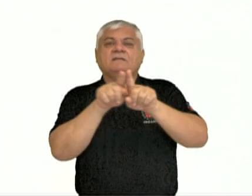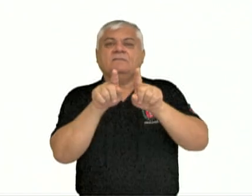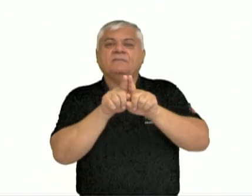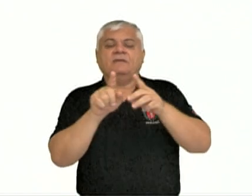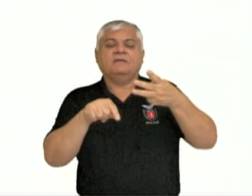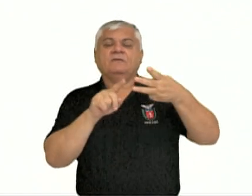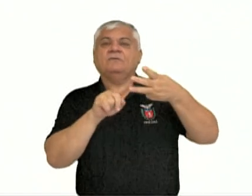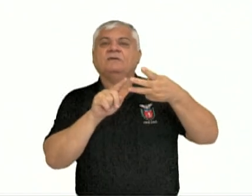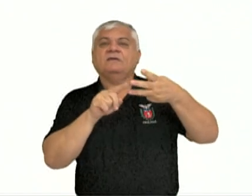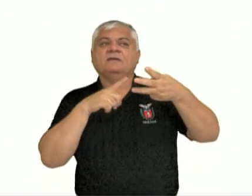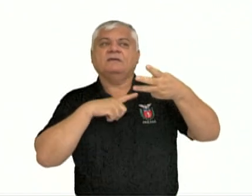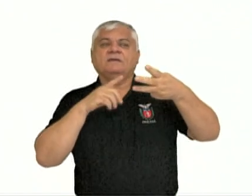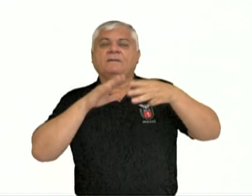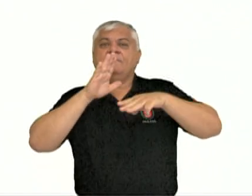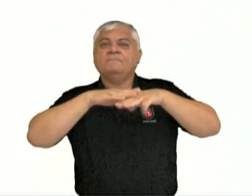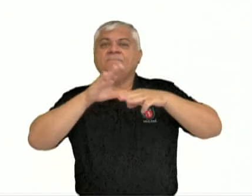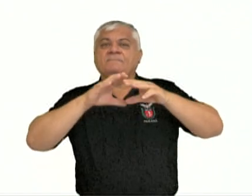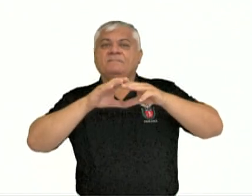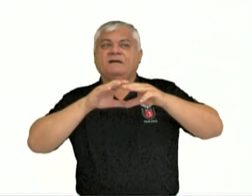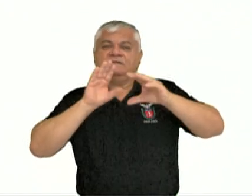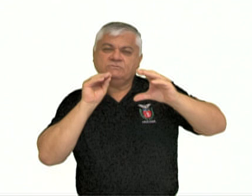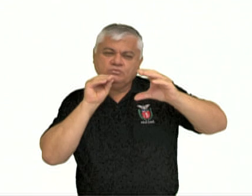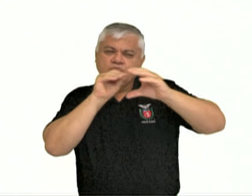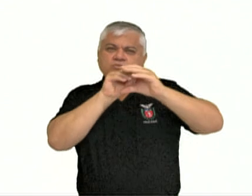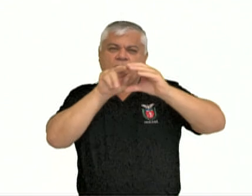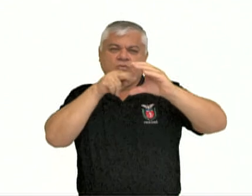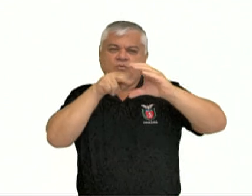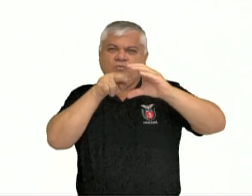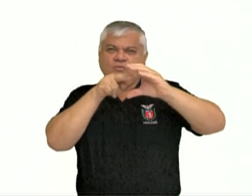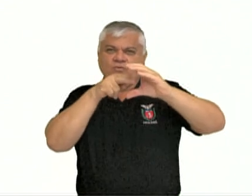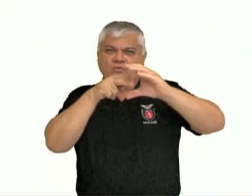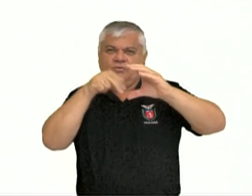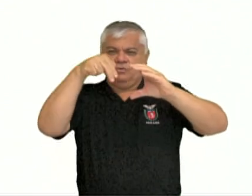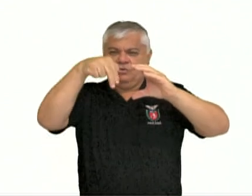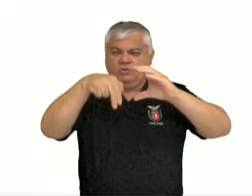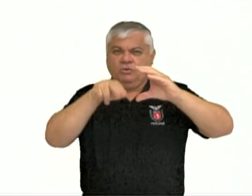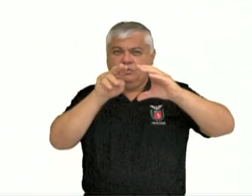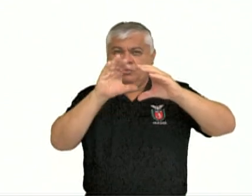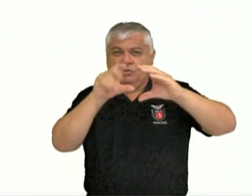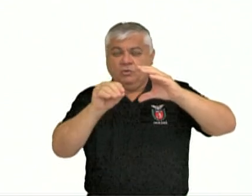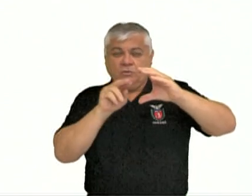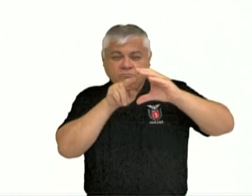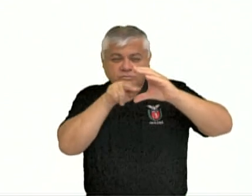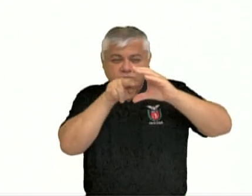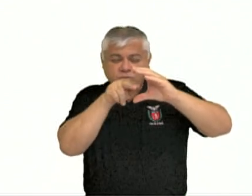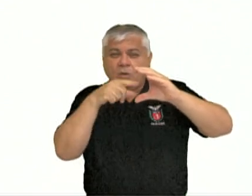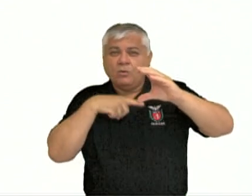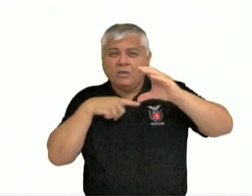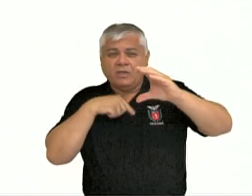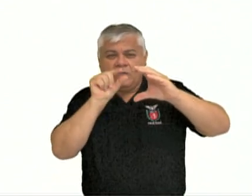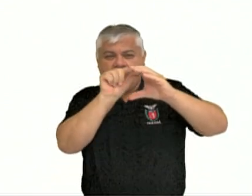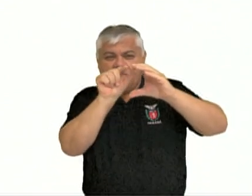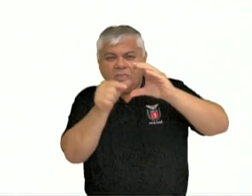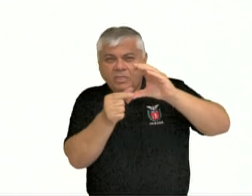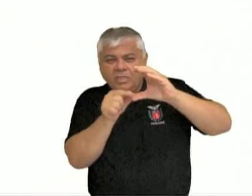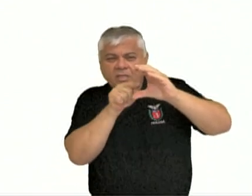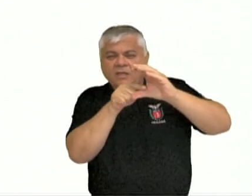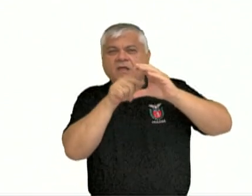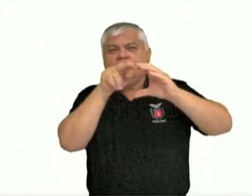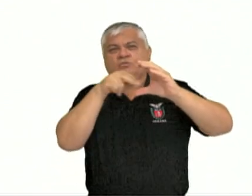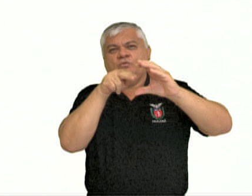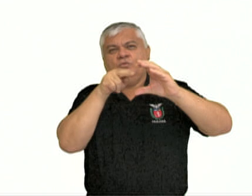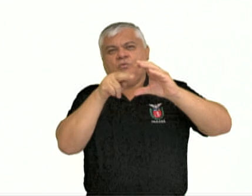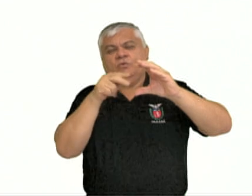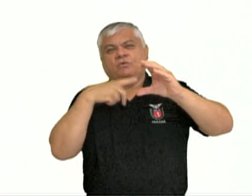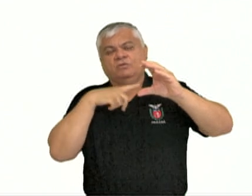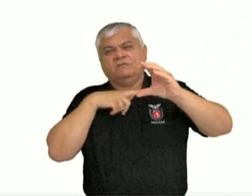nós temos a parte mais central, que é o núcleo. Então o centro aqui do interior da terra é o núcleo